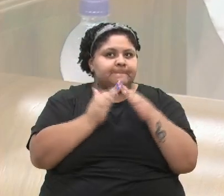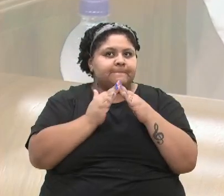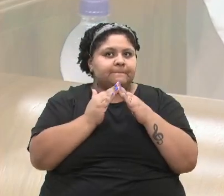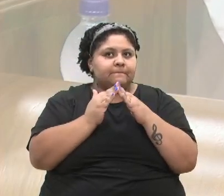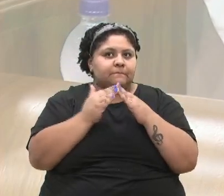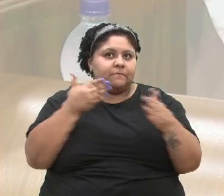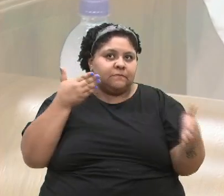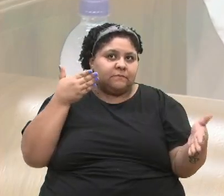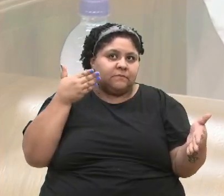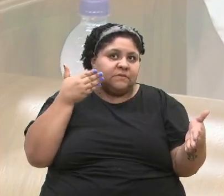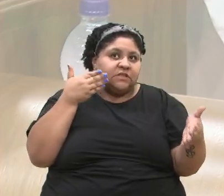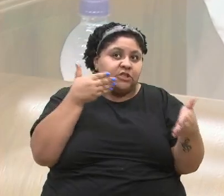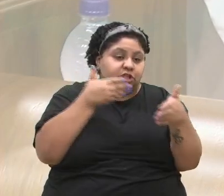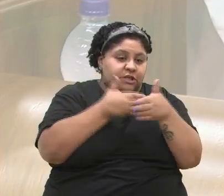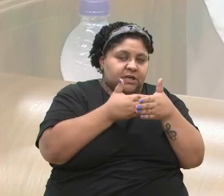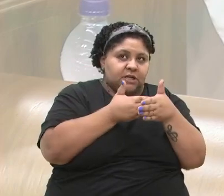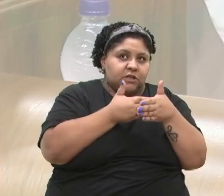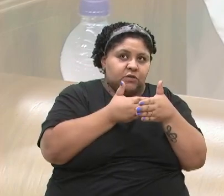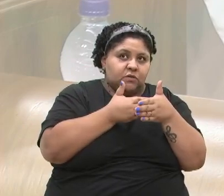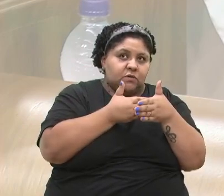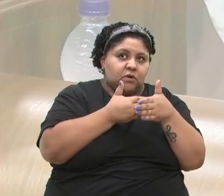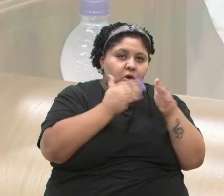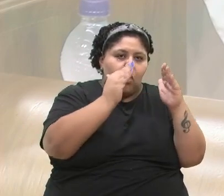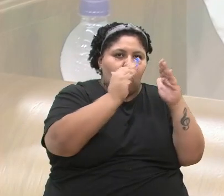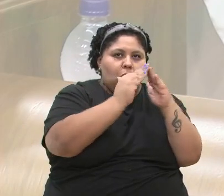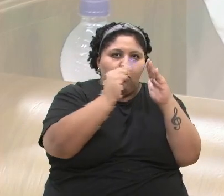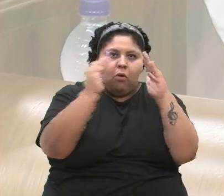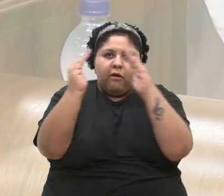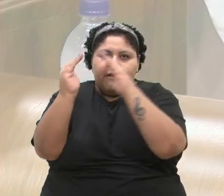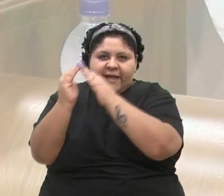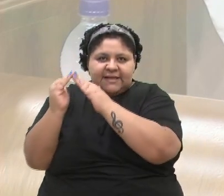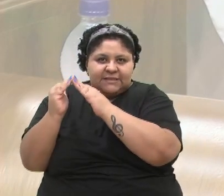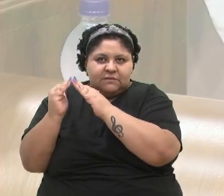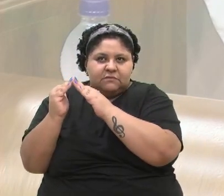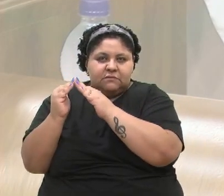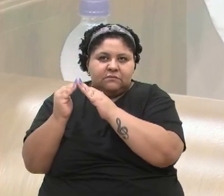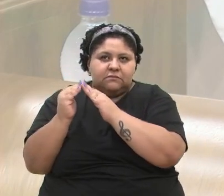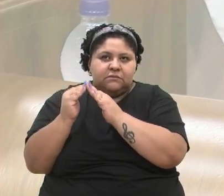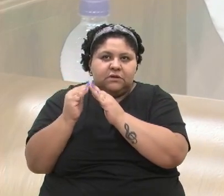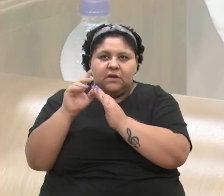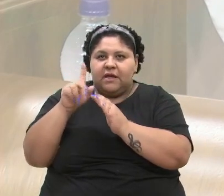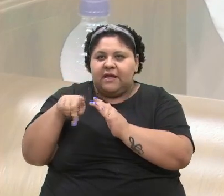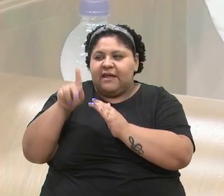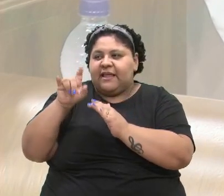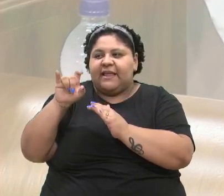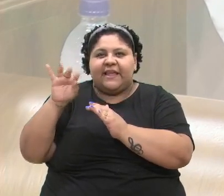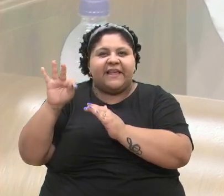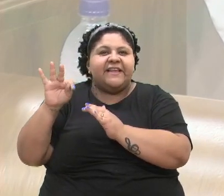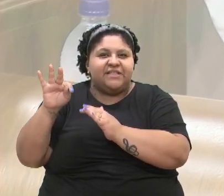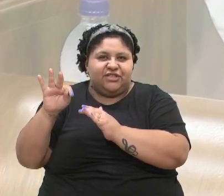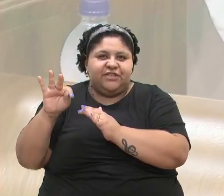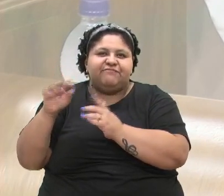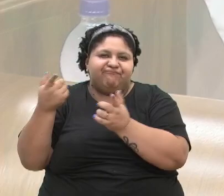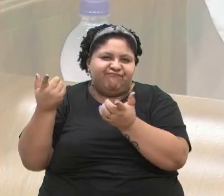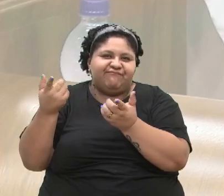Chegando os kit casas, estão chegando os kit casas, com a...